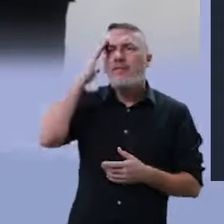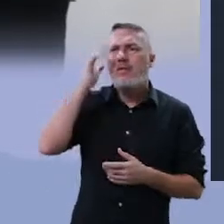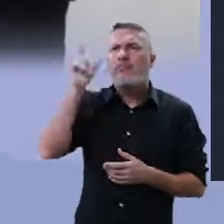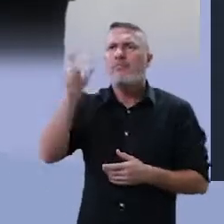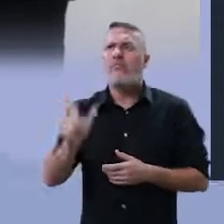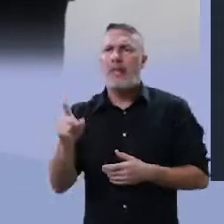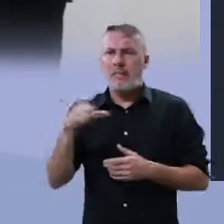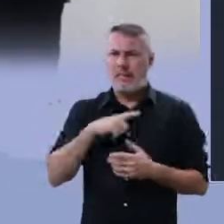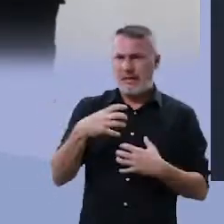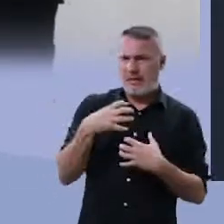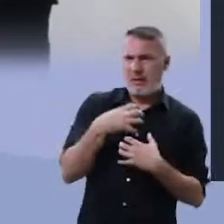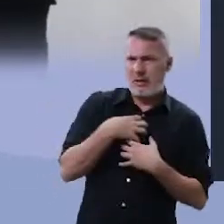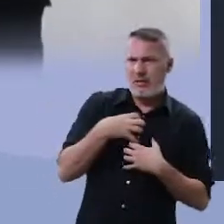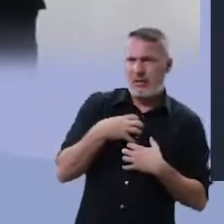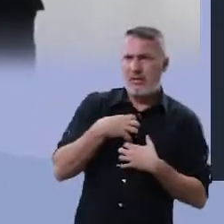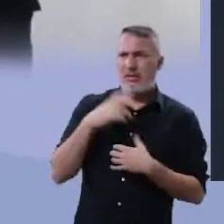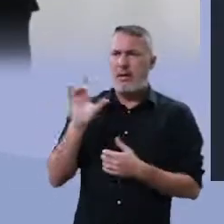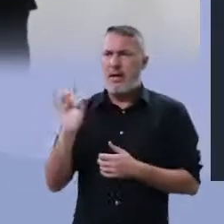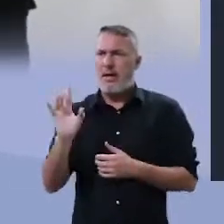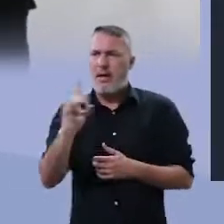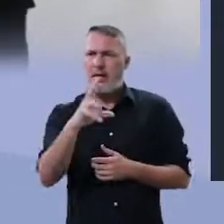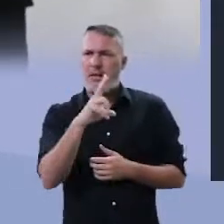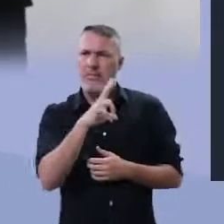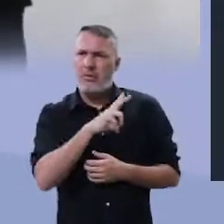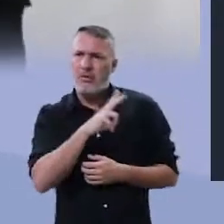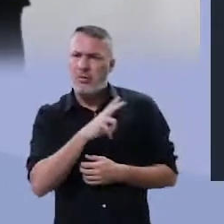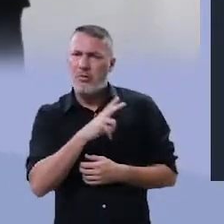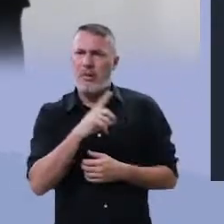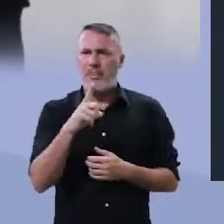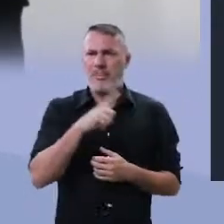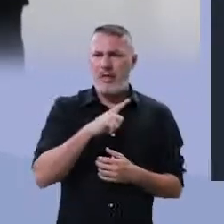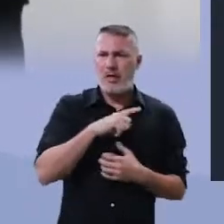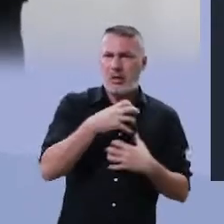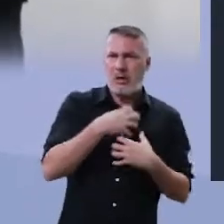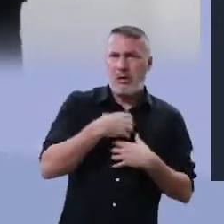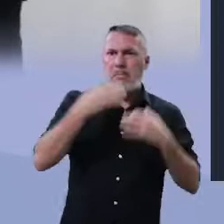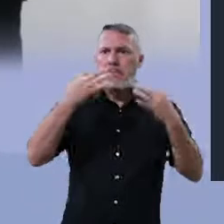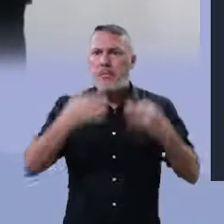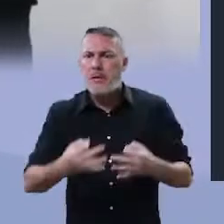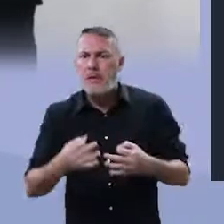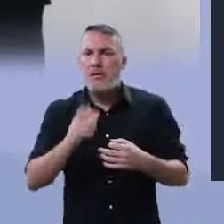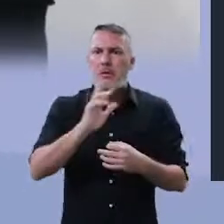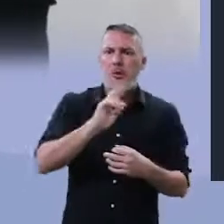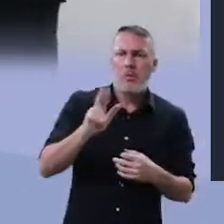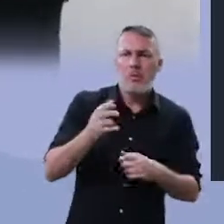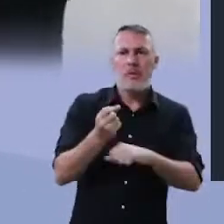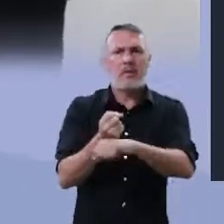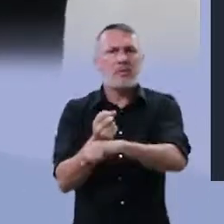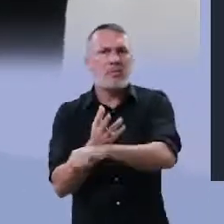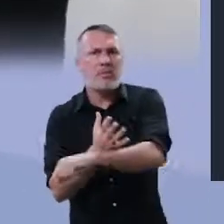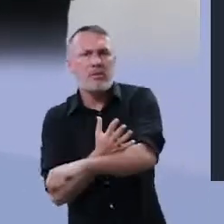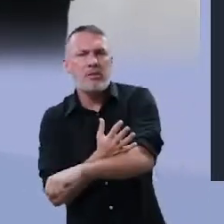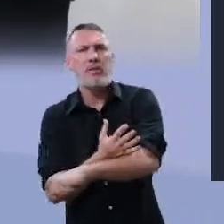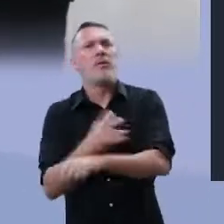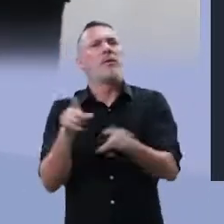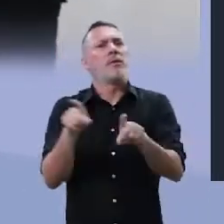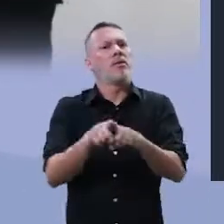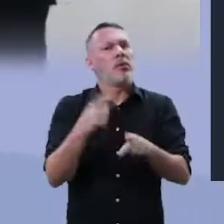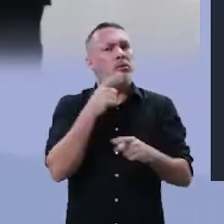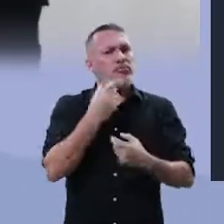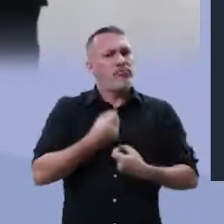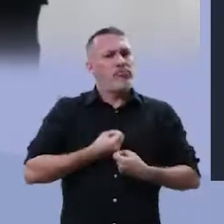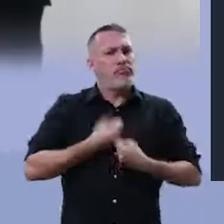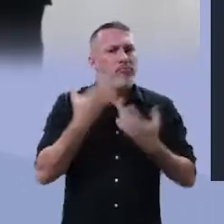porque a subjetividade é isso, sentimentalismo, ser sentimental, ter sentimentos, ter emoções, se